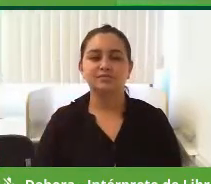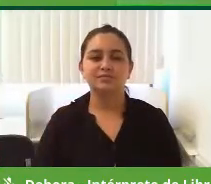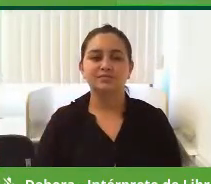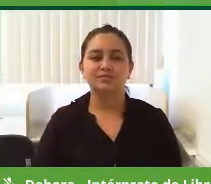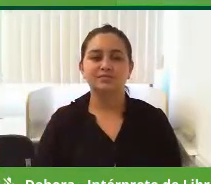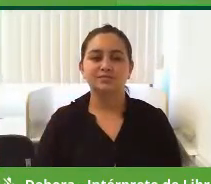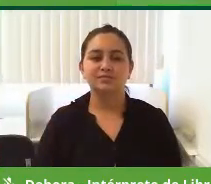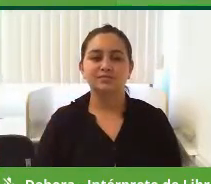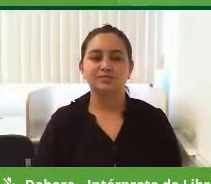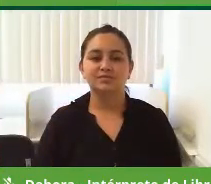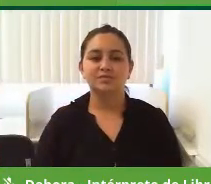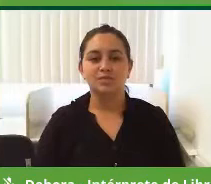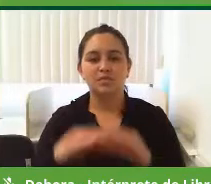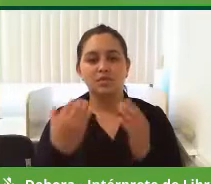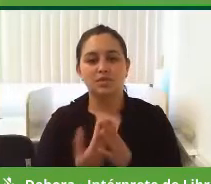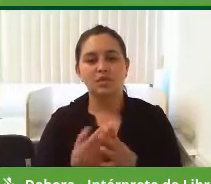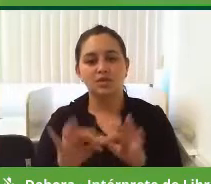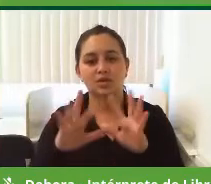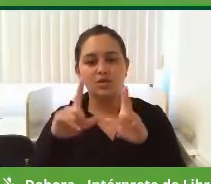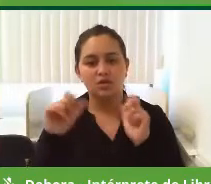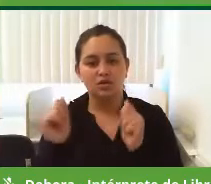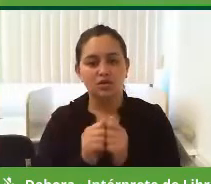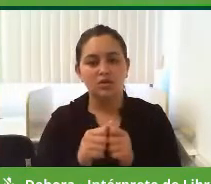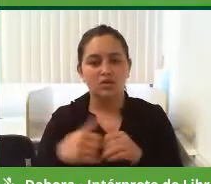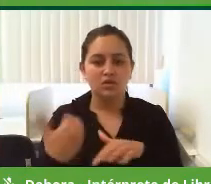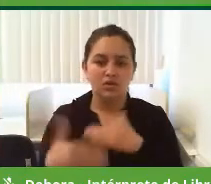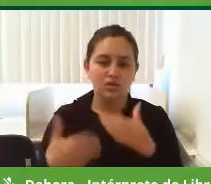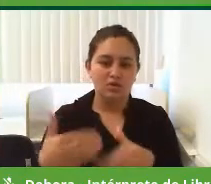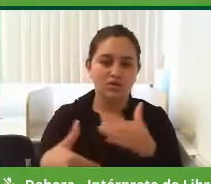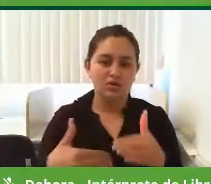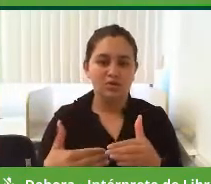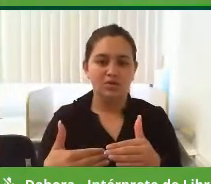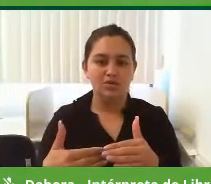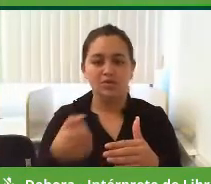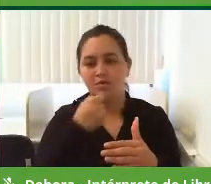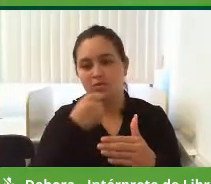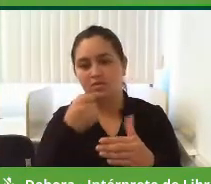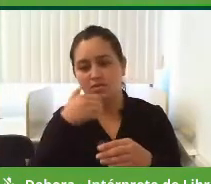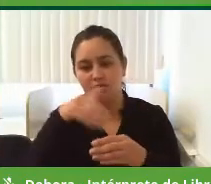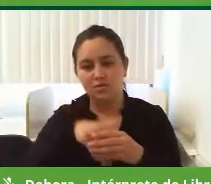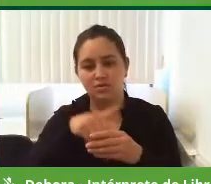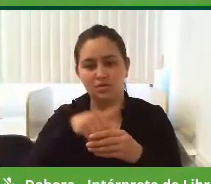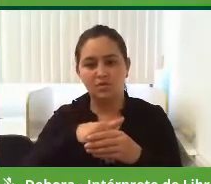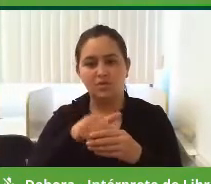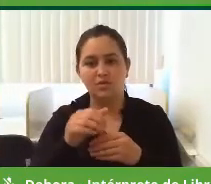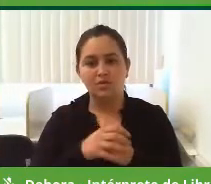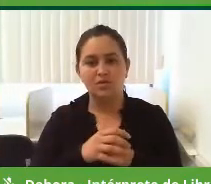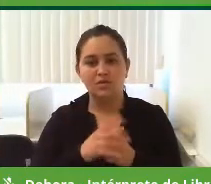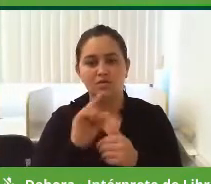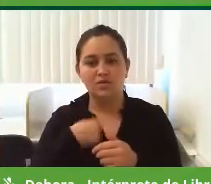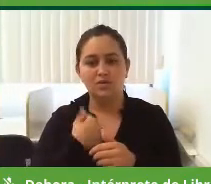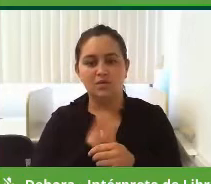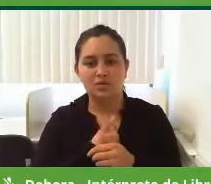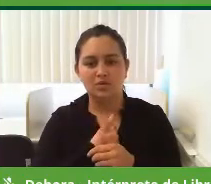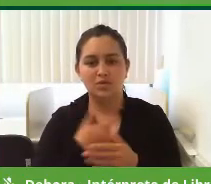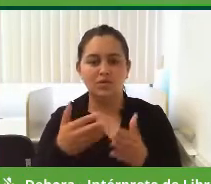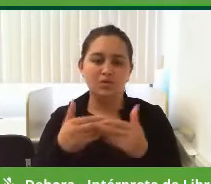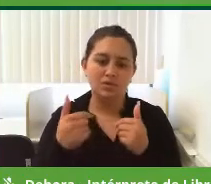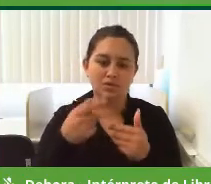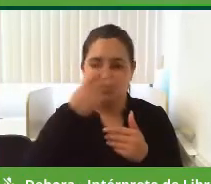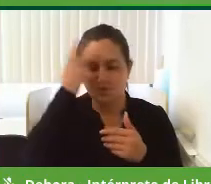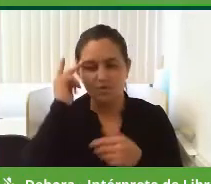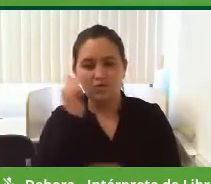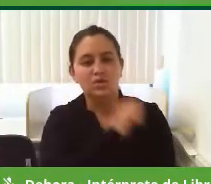Tadeu, a comunidade toda foi envolvida nesse processo de eleição, então nós pedimos aos funcionários,